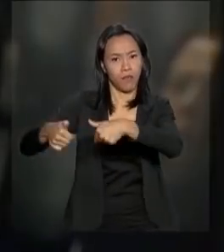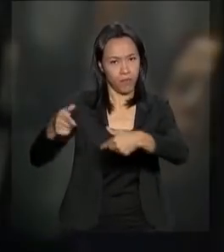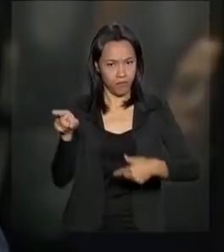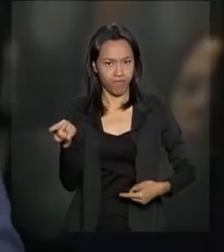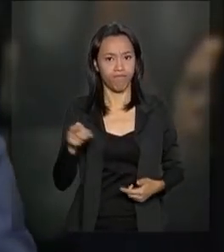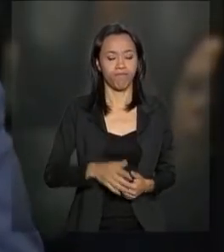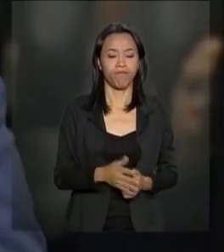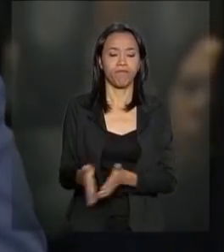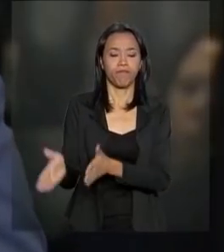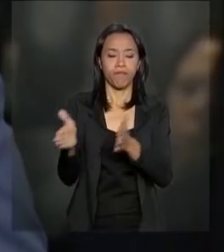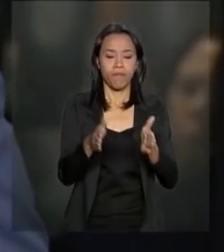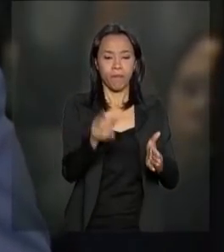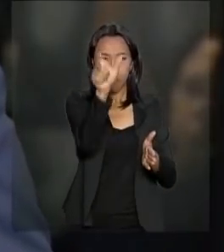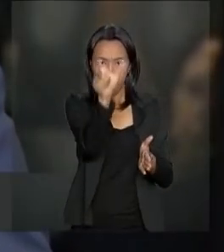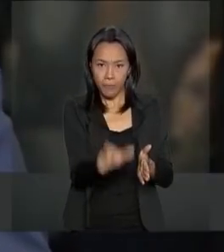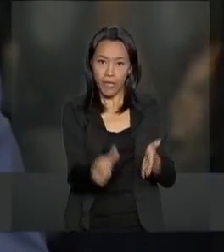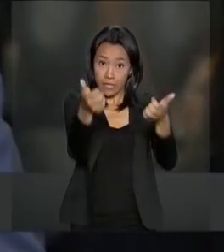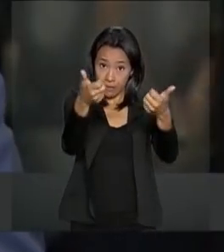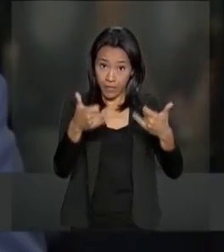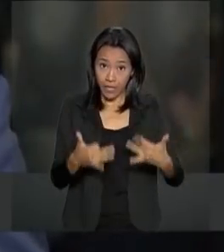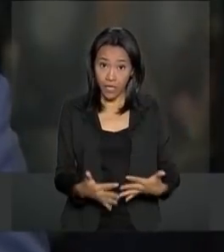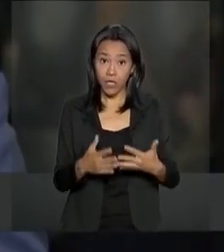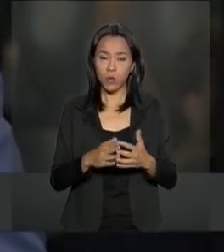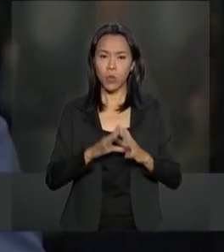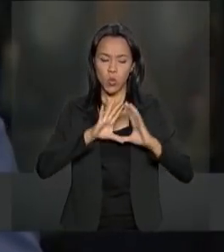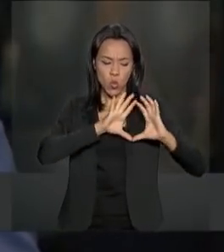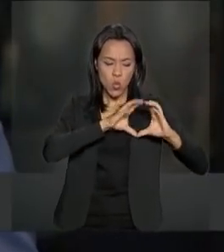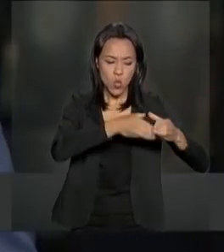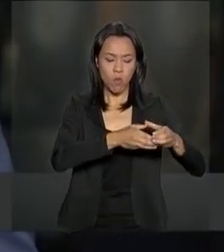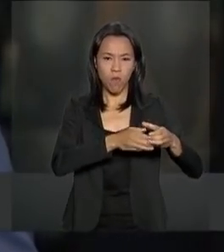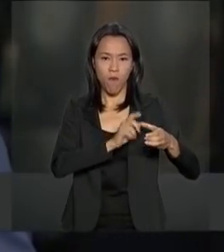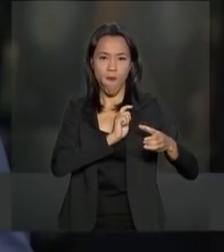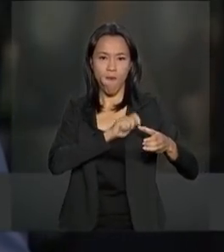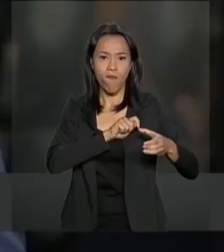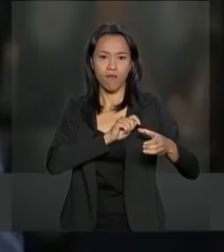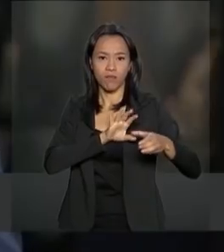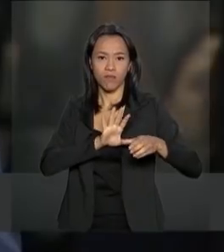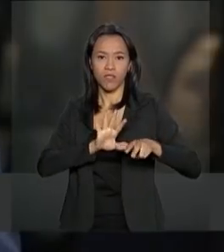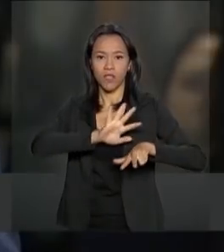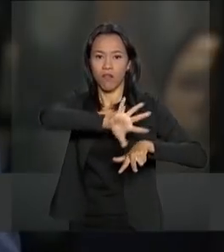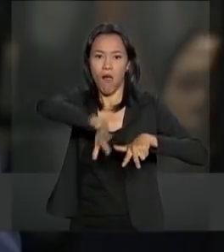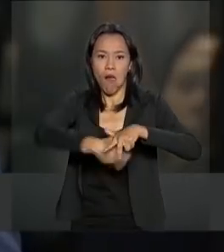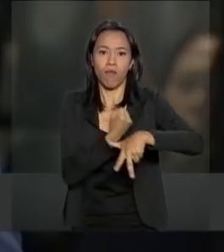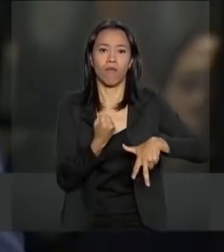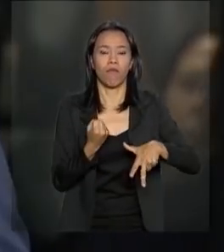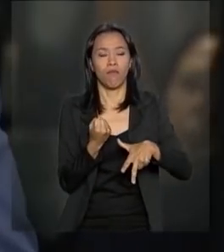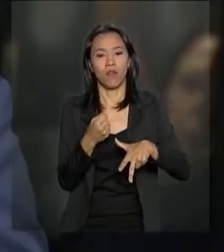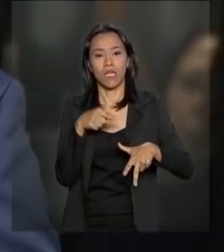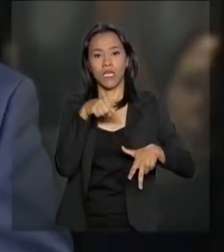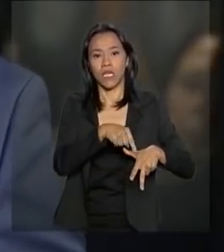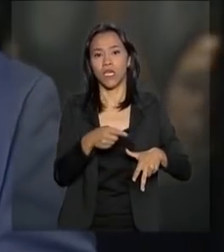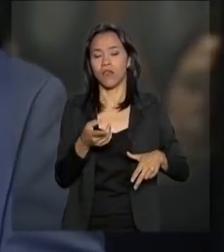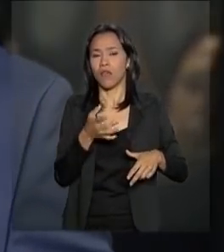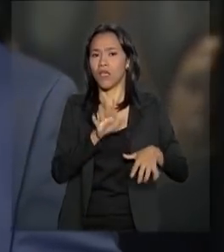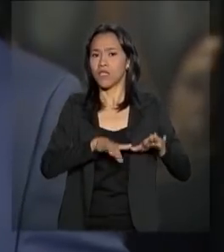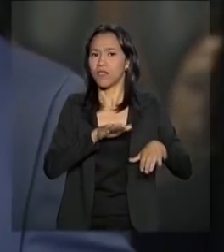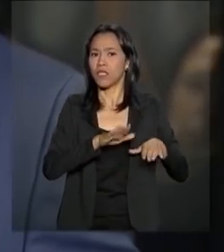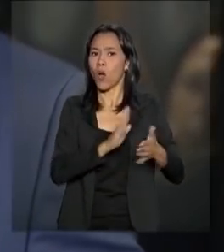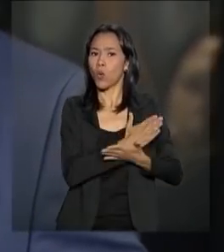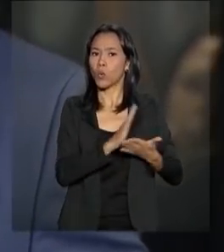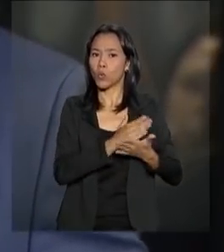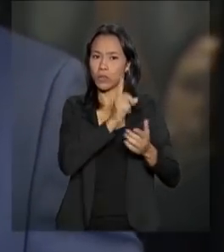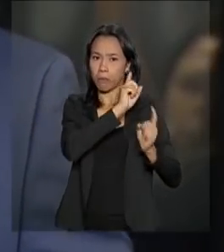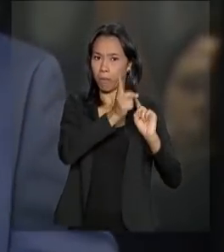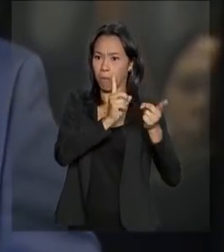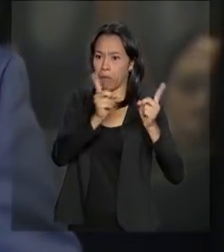O crime organizado, grupos criminosos organizados, alguns que dominam nossas prisões, estão cada